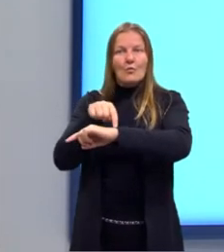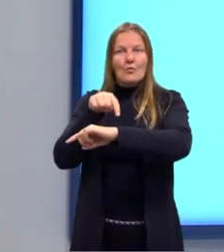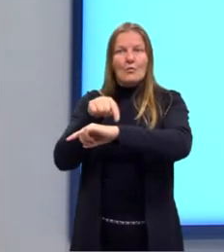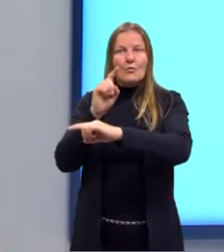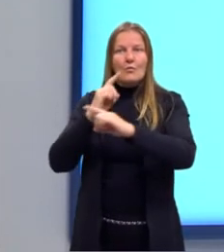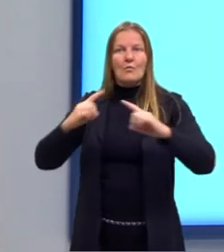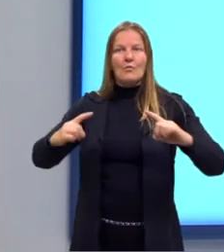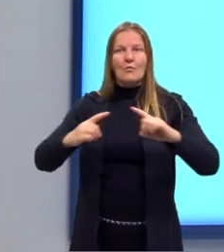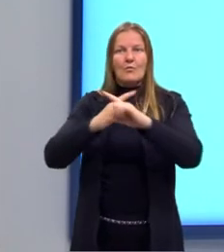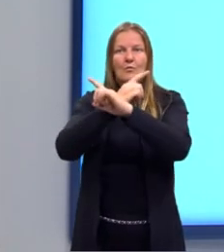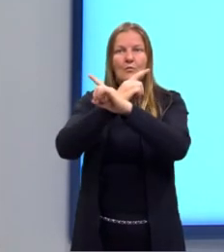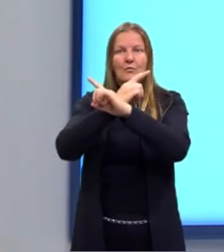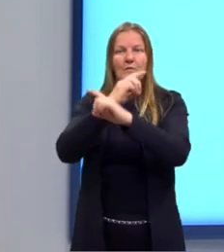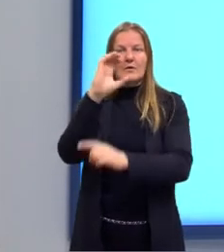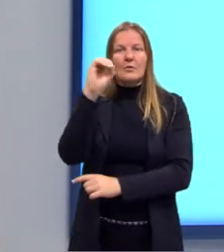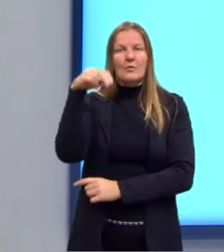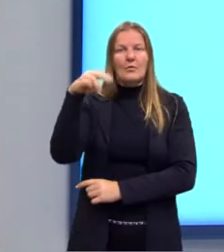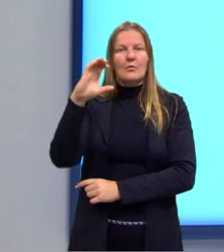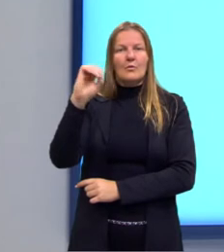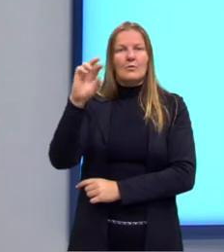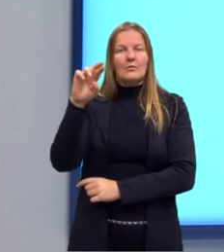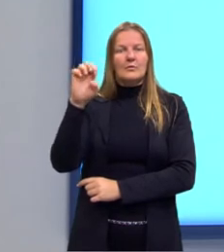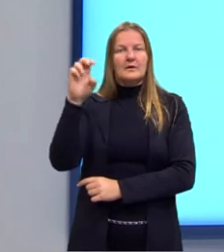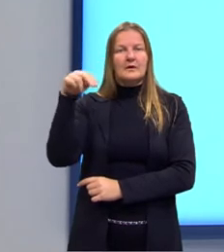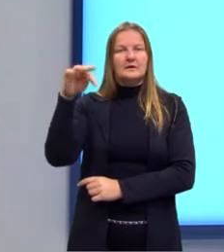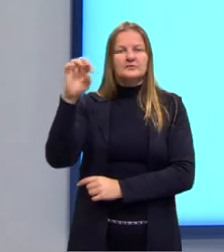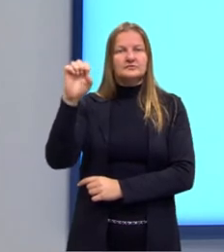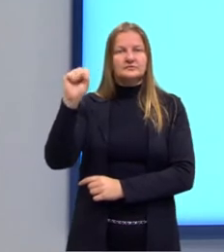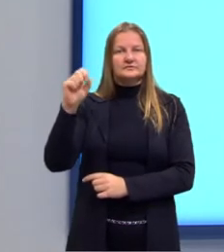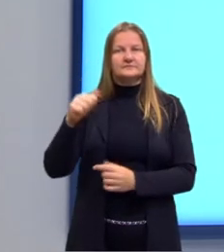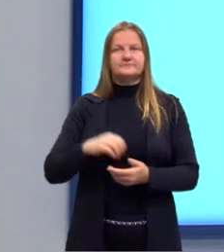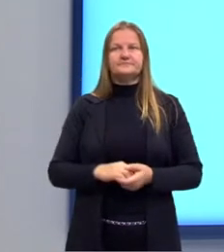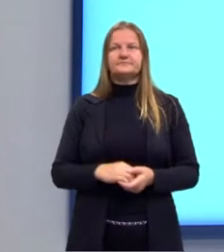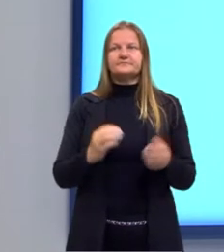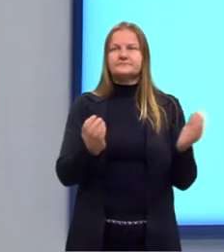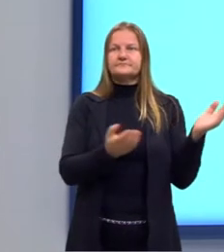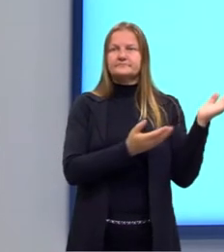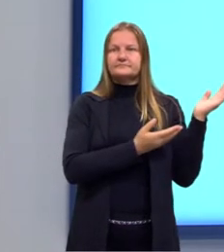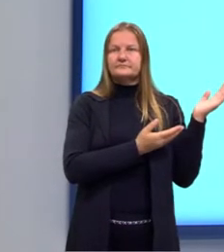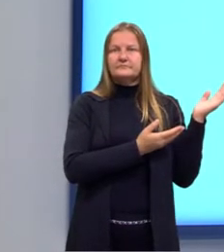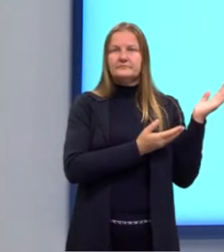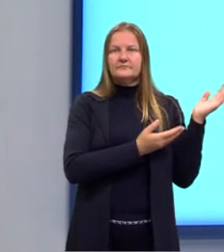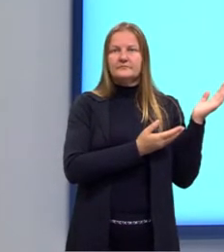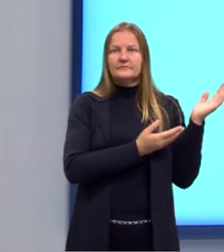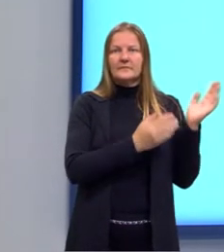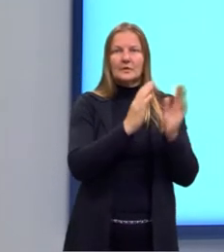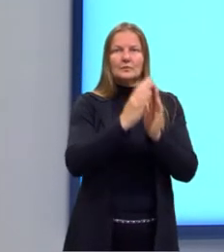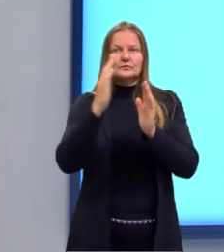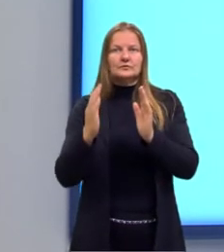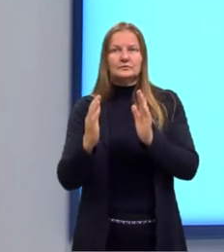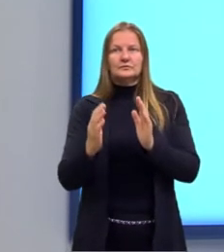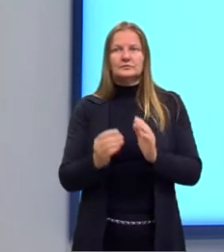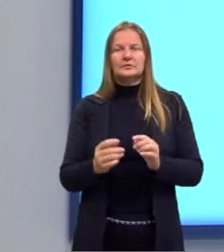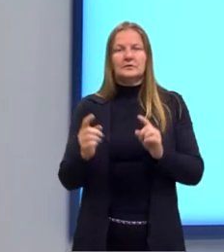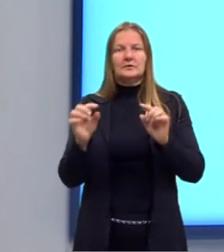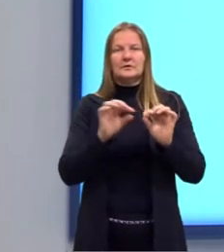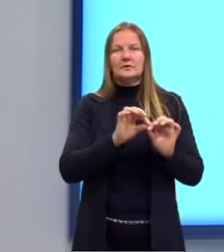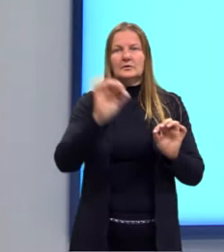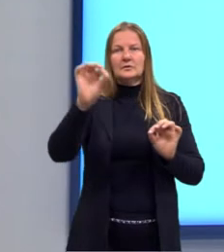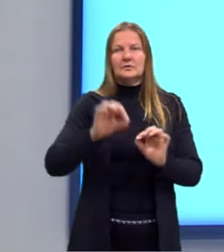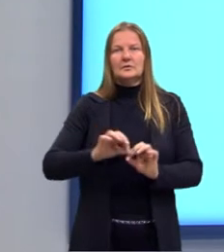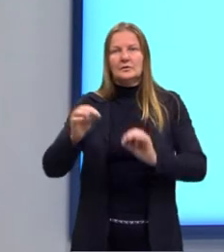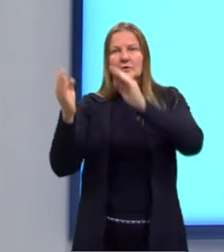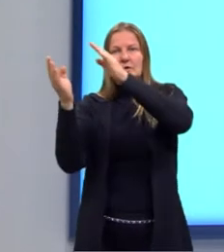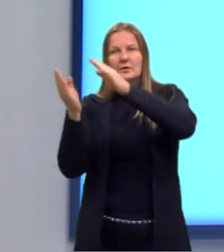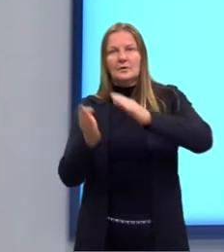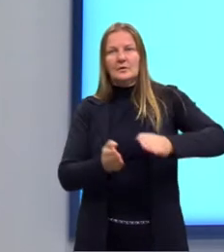retas concorrentes. Nós já vimos essa classificação. Ao lado, nós temos as retas R e S de